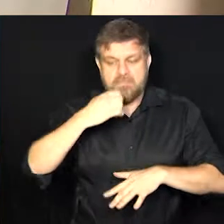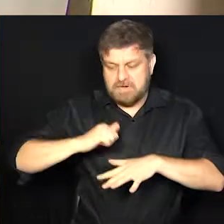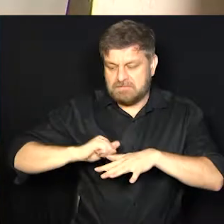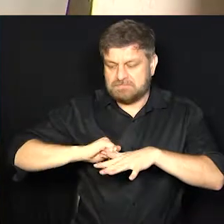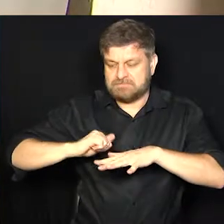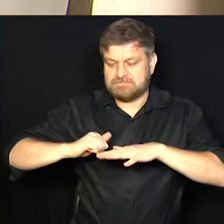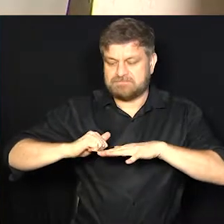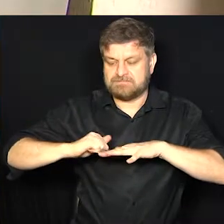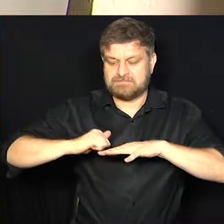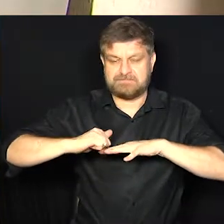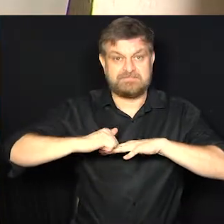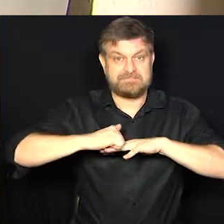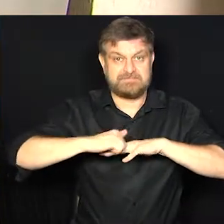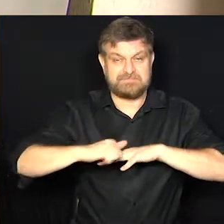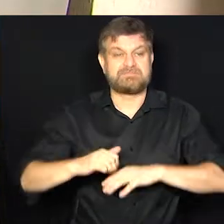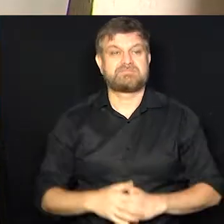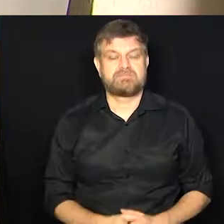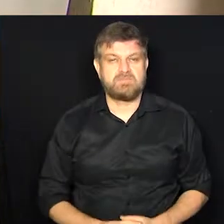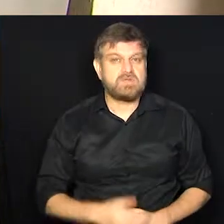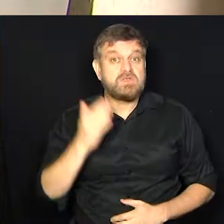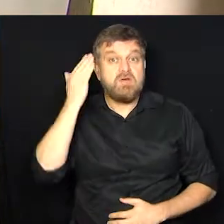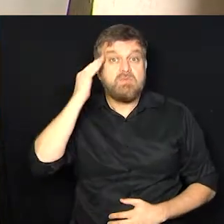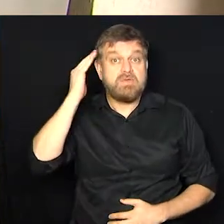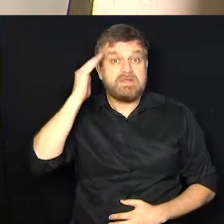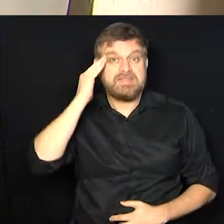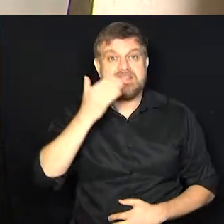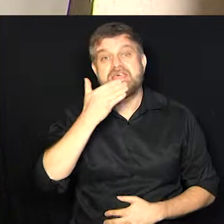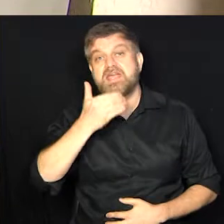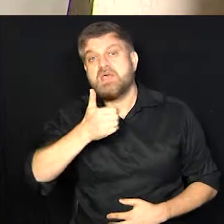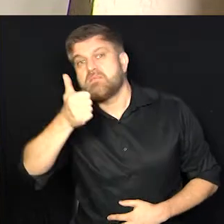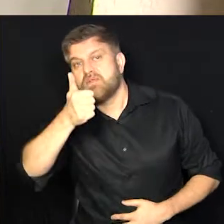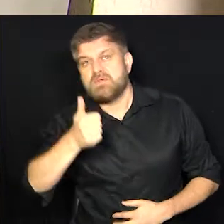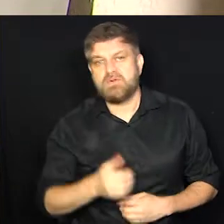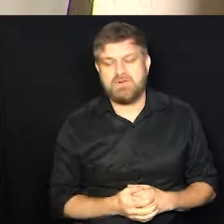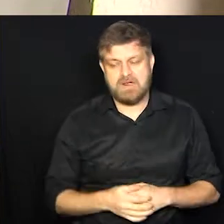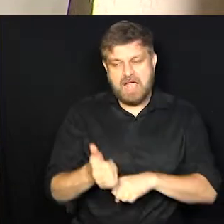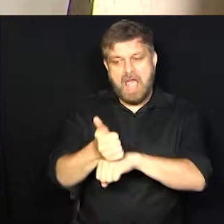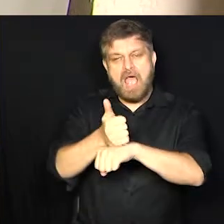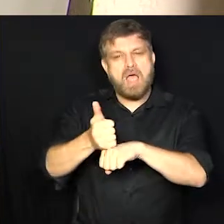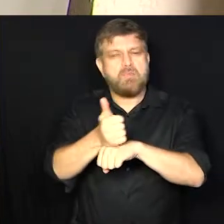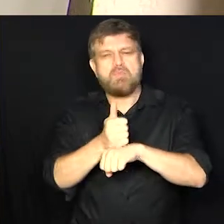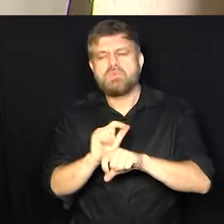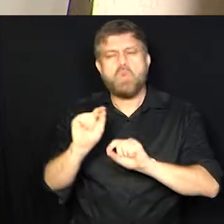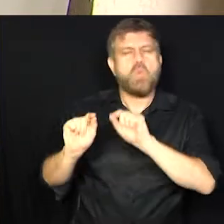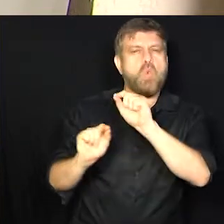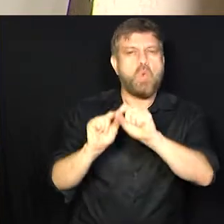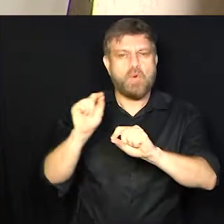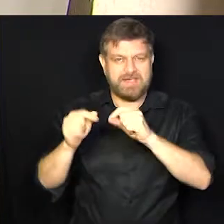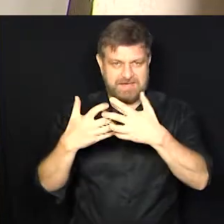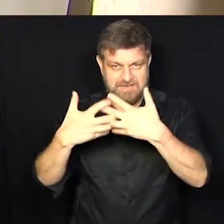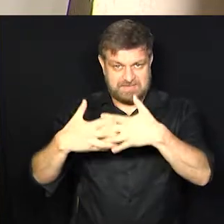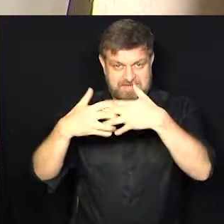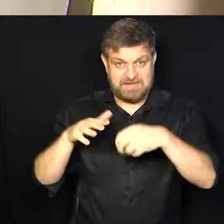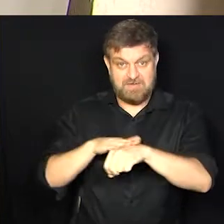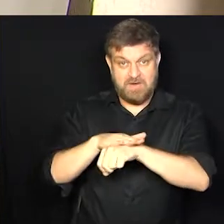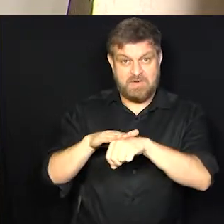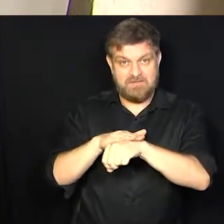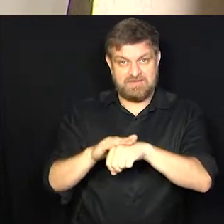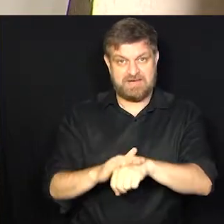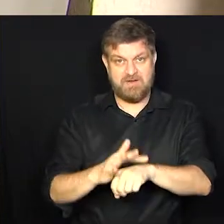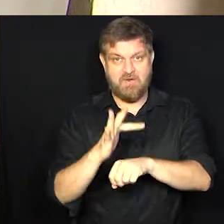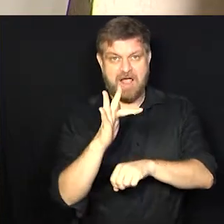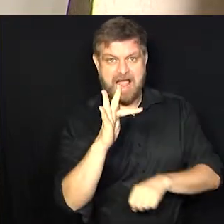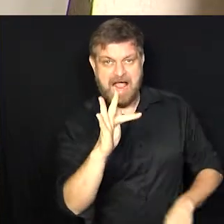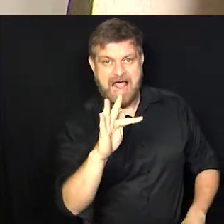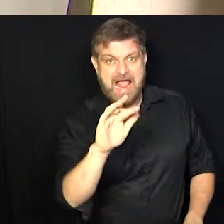macio. Bom, pessoal, então a gente vai entender um pouquinho mais como que funciona essa profissão de manicure. A gente está aqui com a Tássia. Há